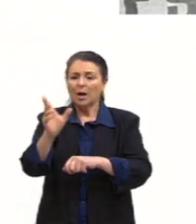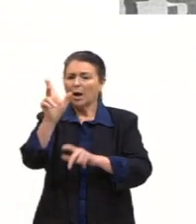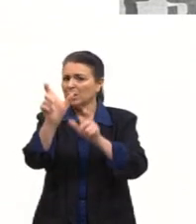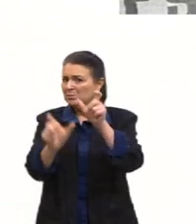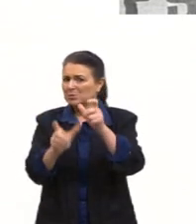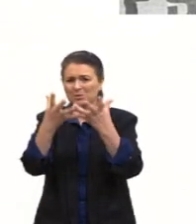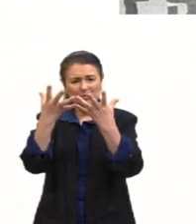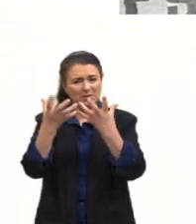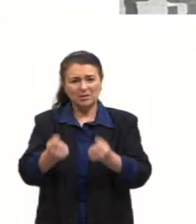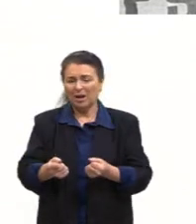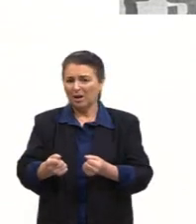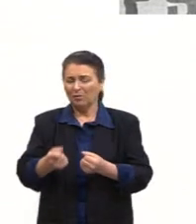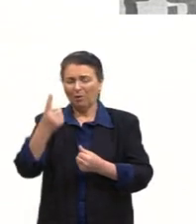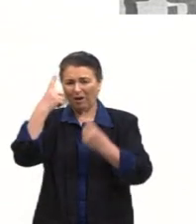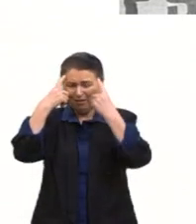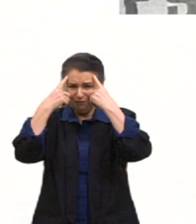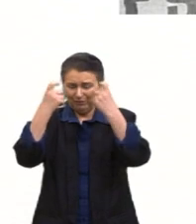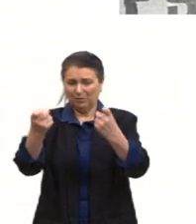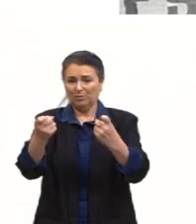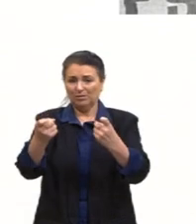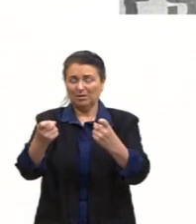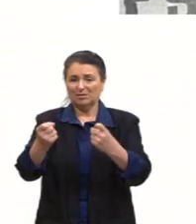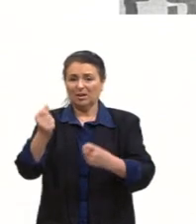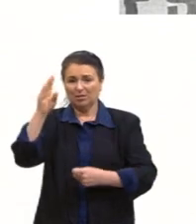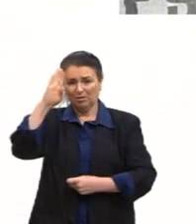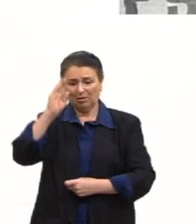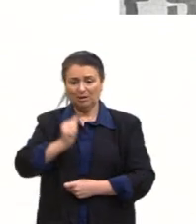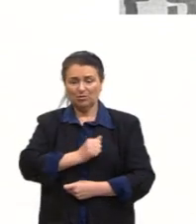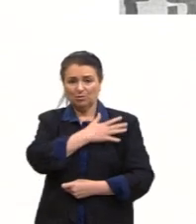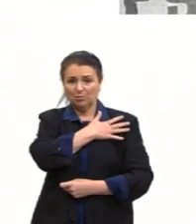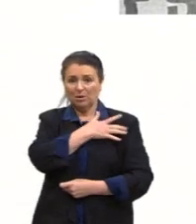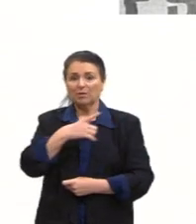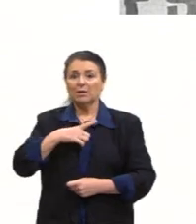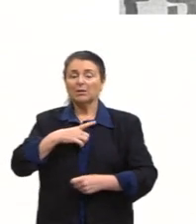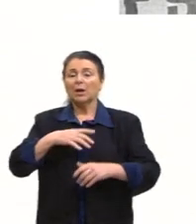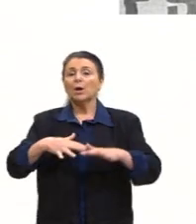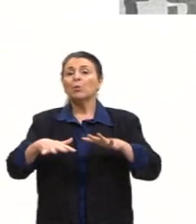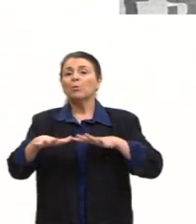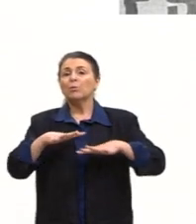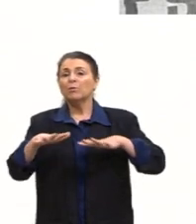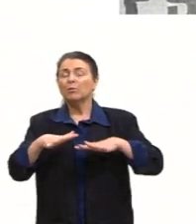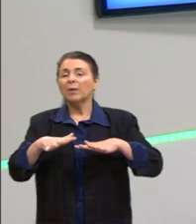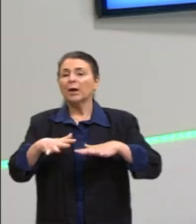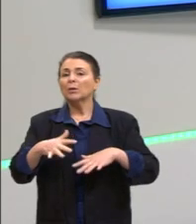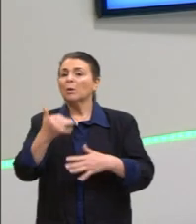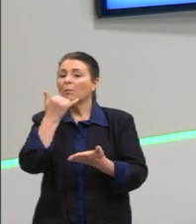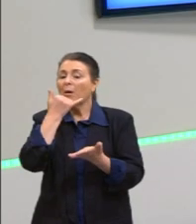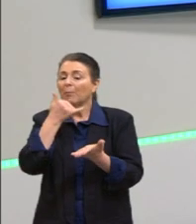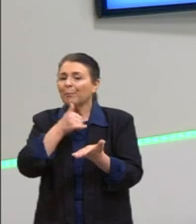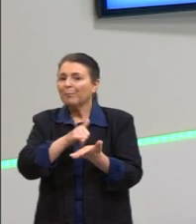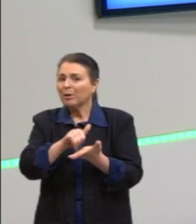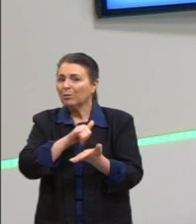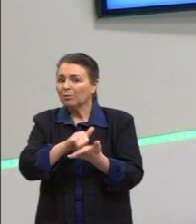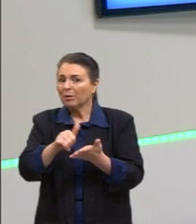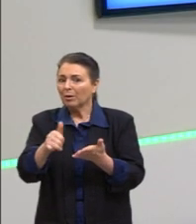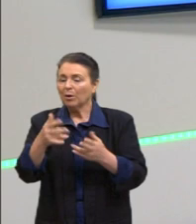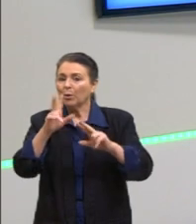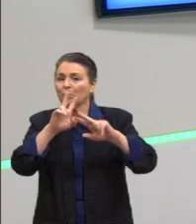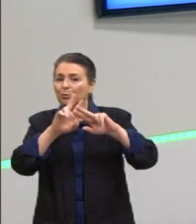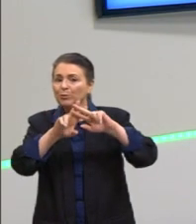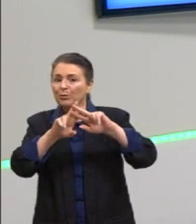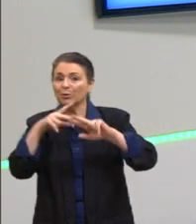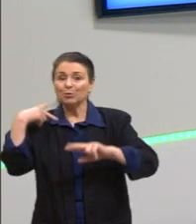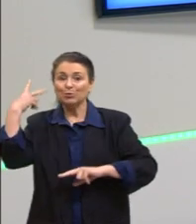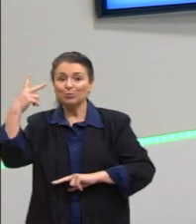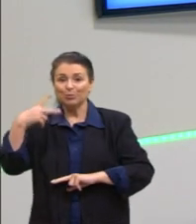violência. E daí, o que vai acontecer? Vai ter um movimento para perdoar os prisioneiros políticos.